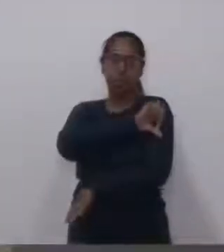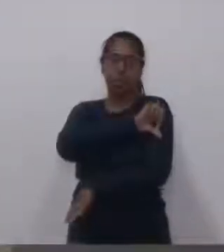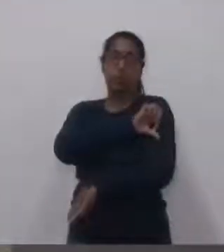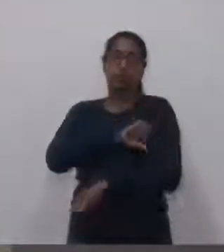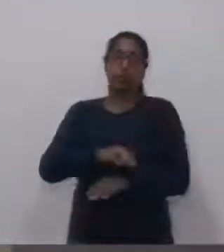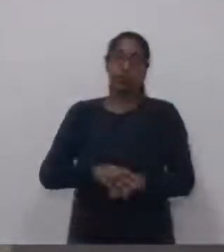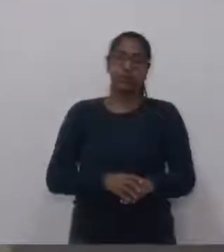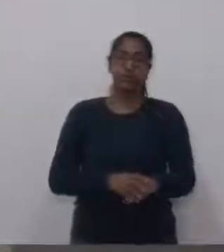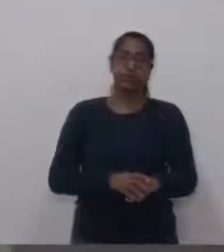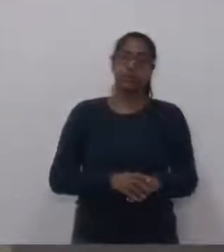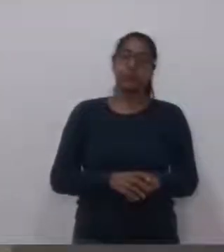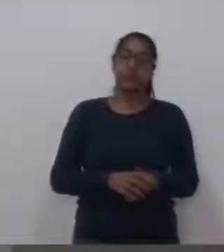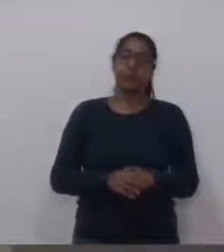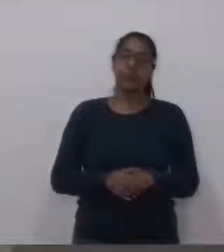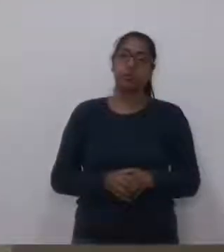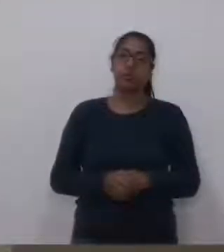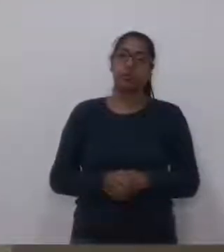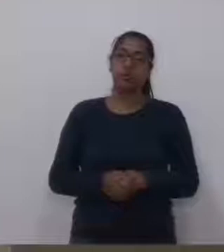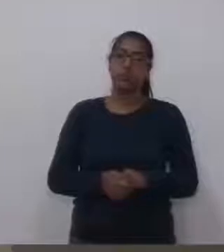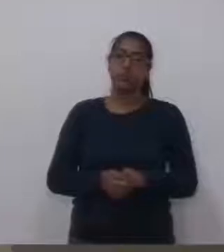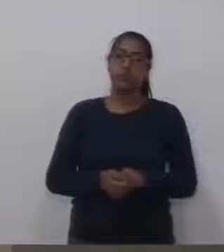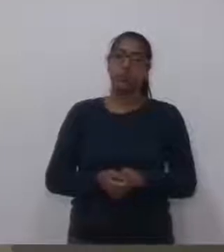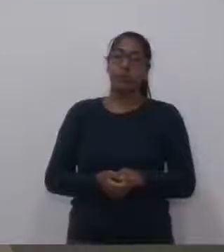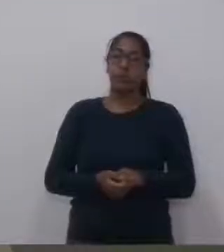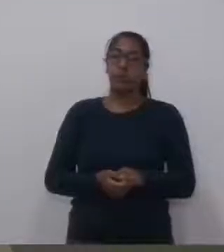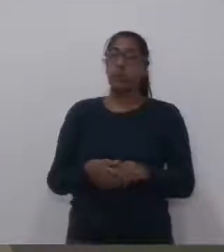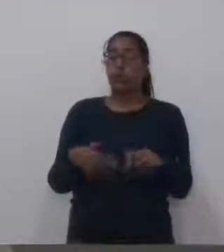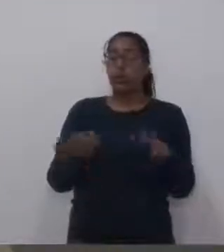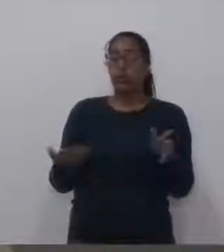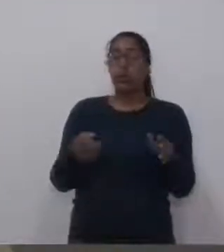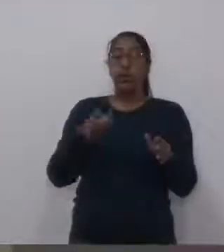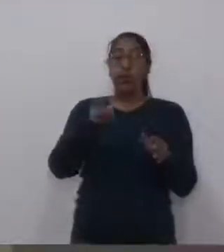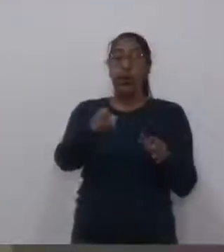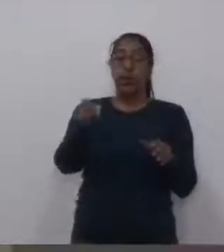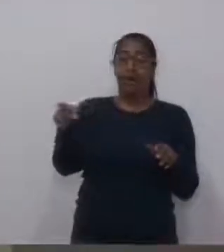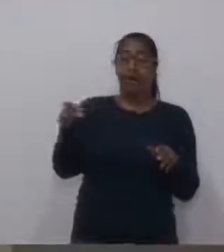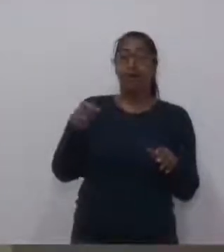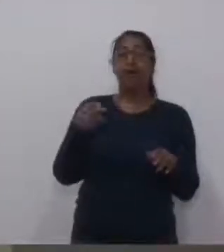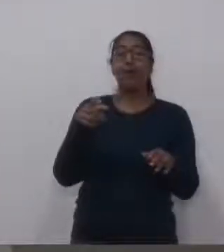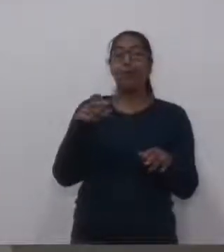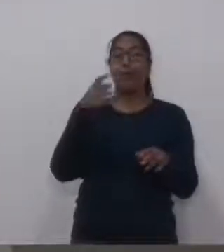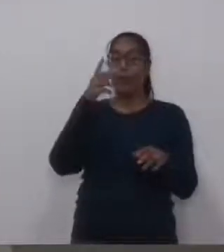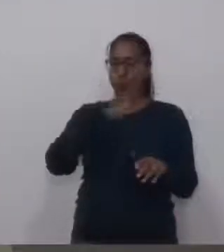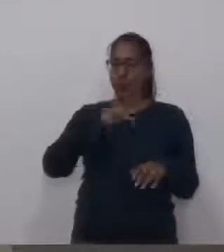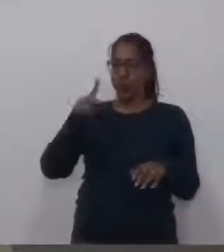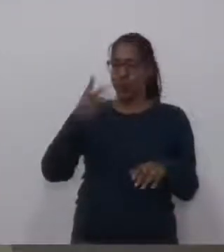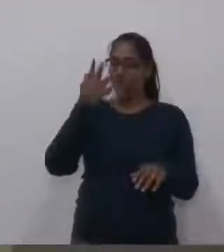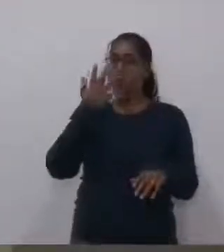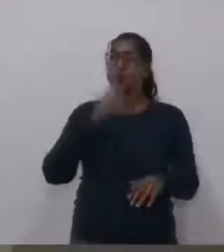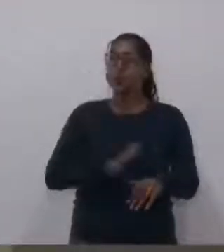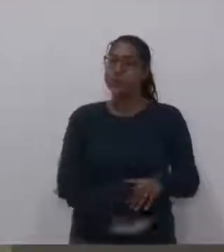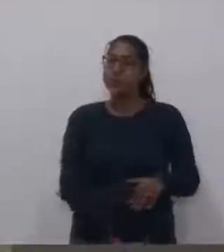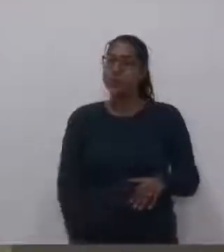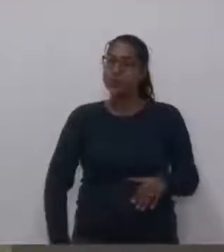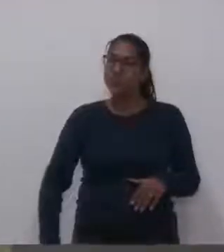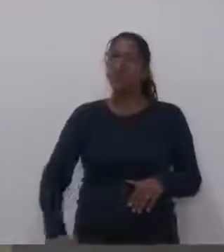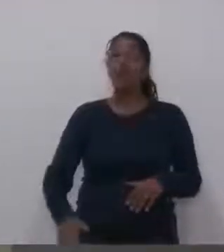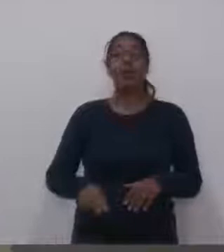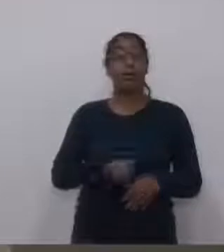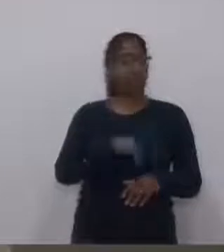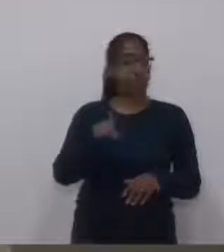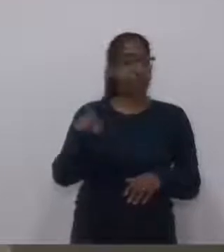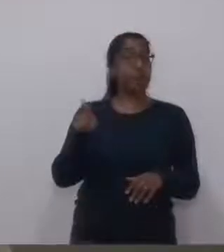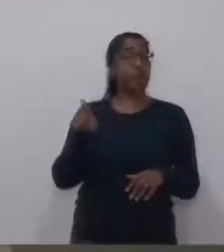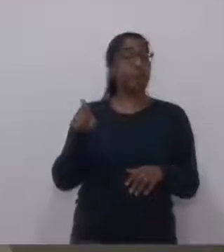dentro disso, quer dizer, eu acho que a reivindicação, a luta dos auxiliares de educação infantil, ela